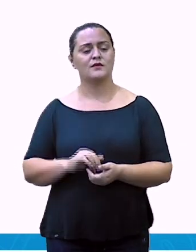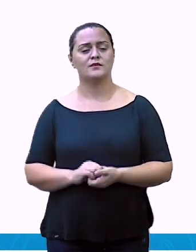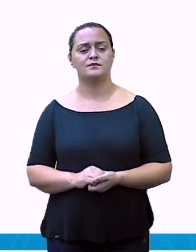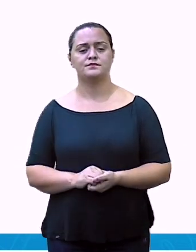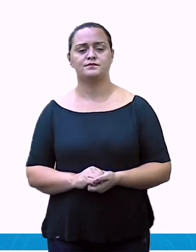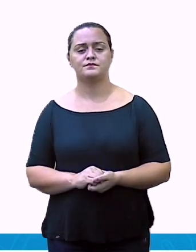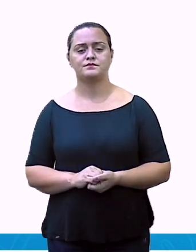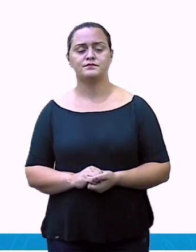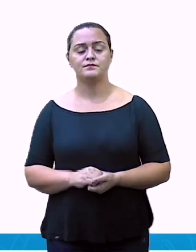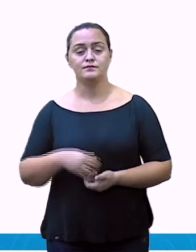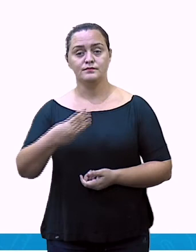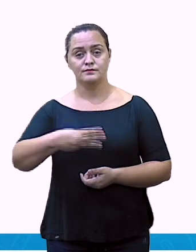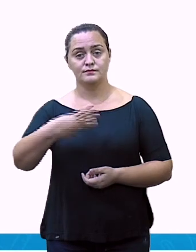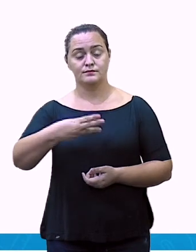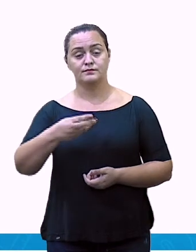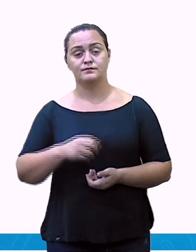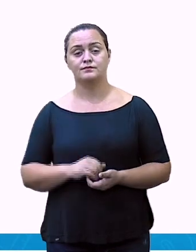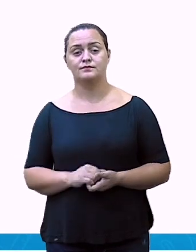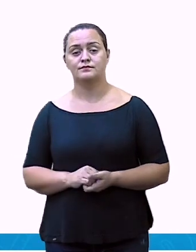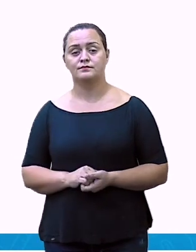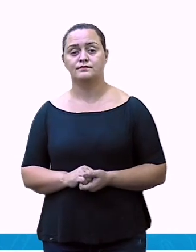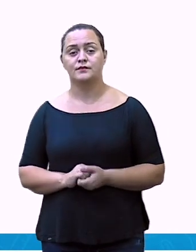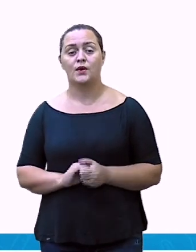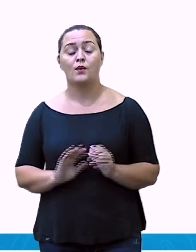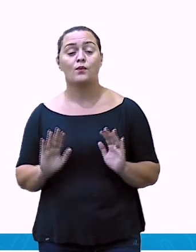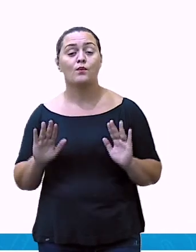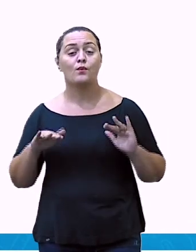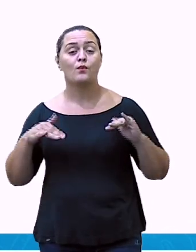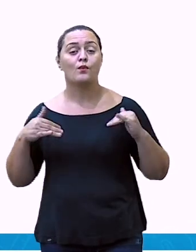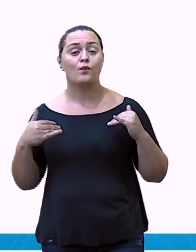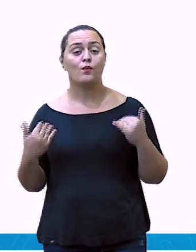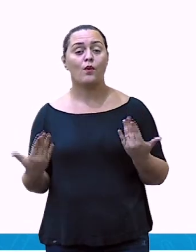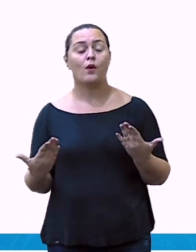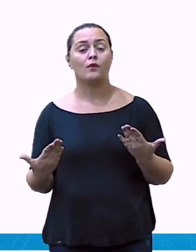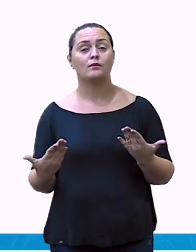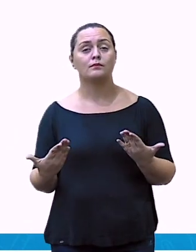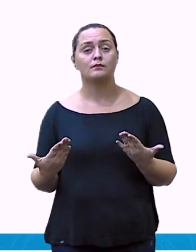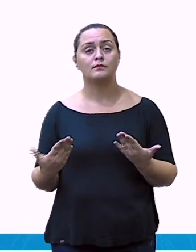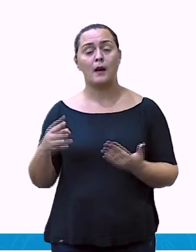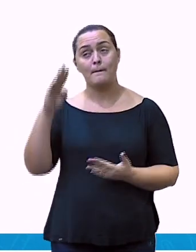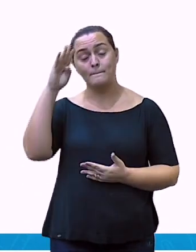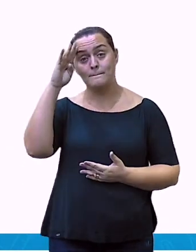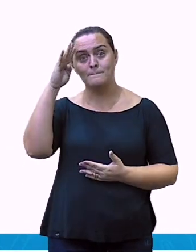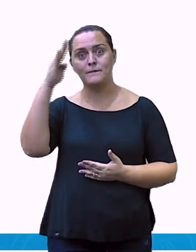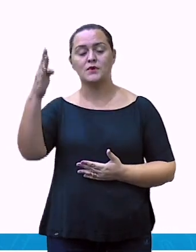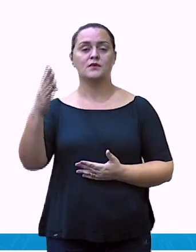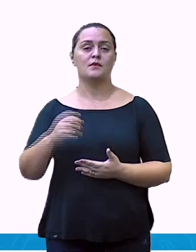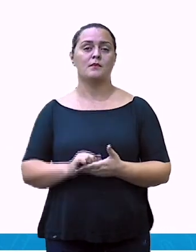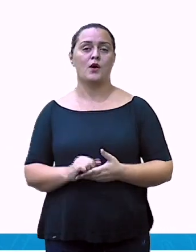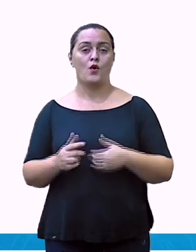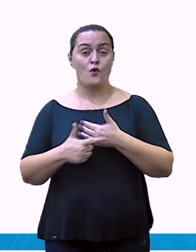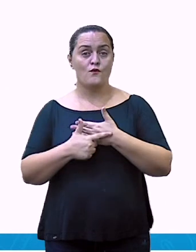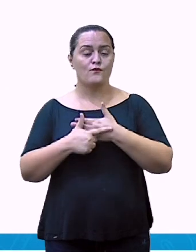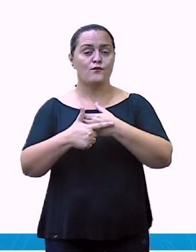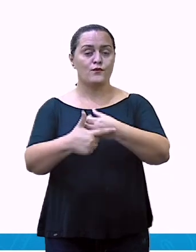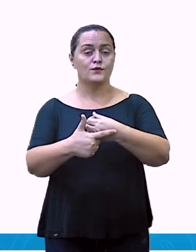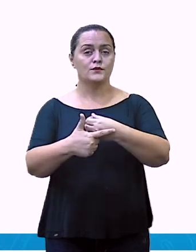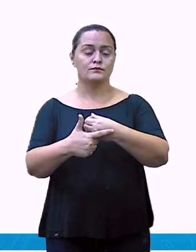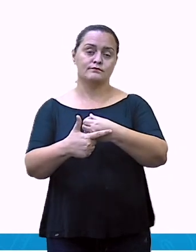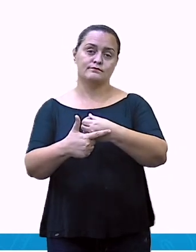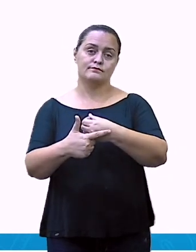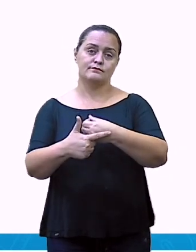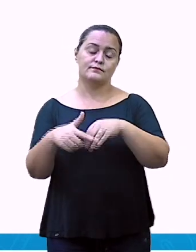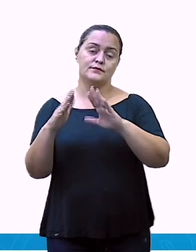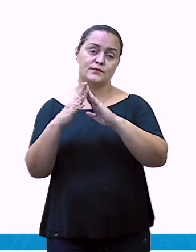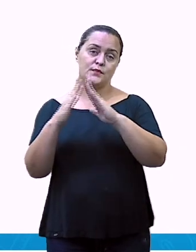Número 3 e mais importante, qual é a principal função da moradia? Depois dessa aula,